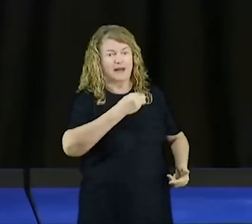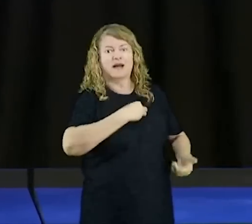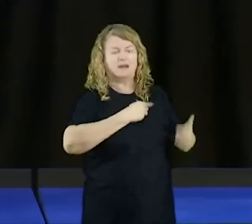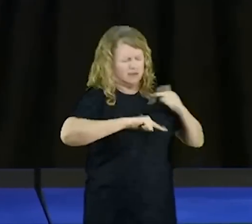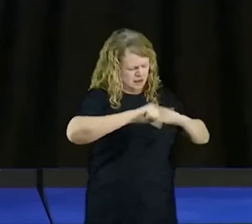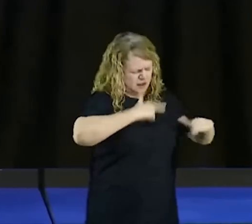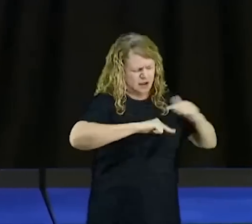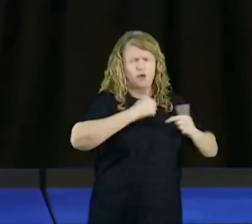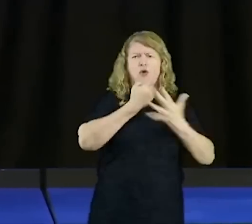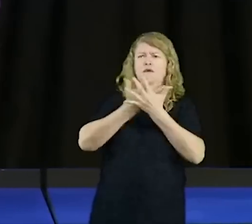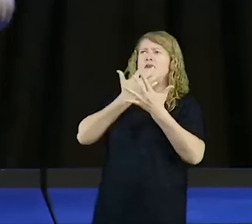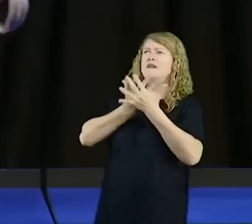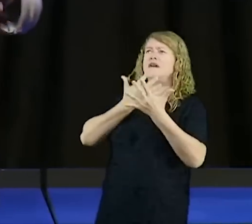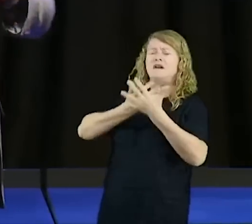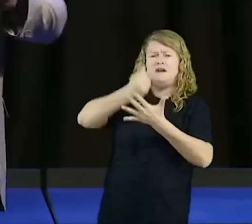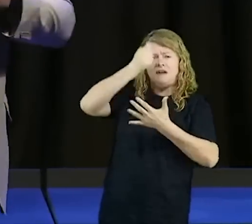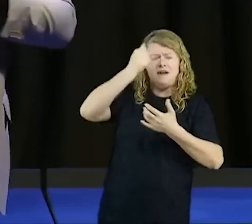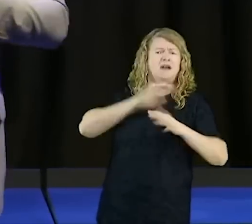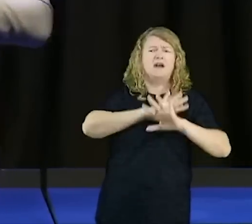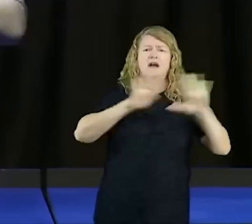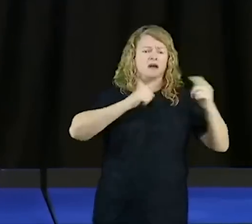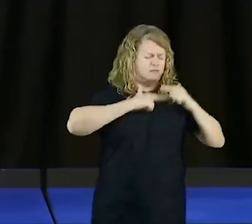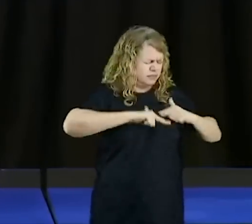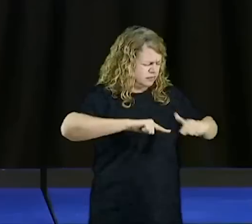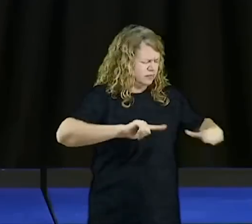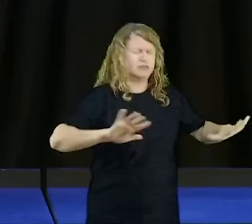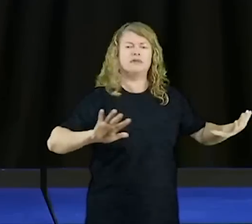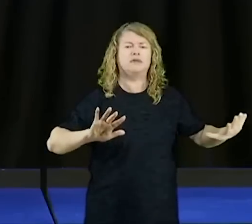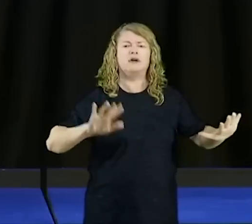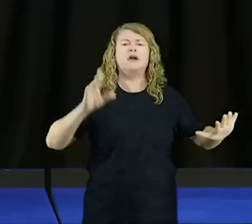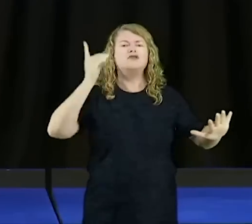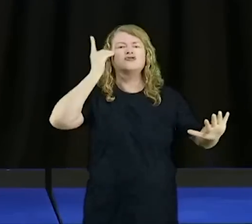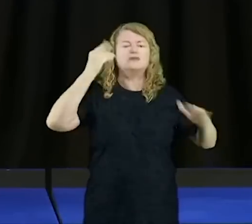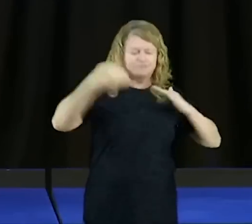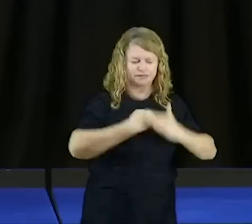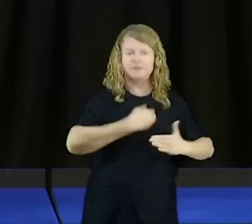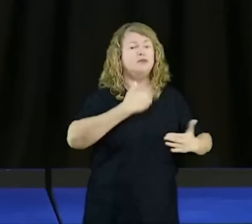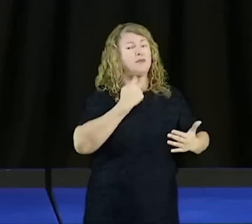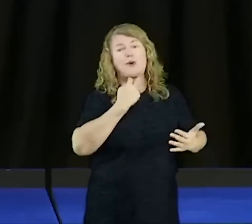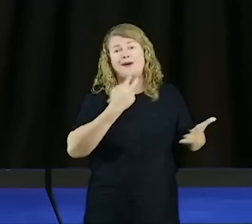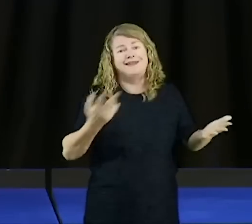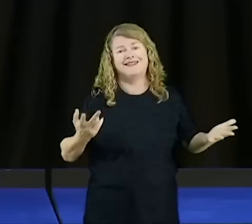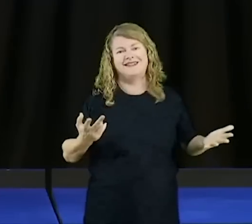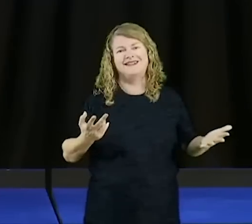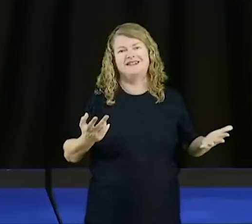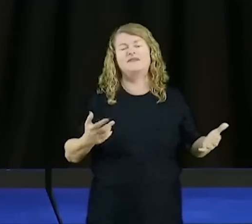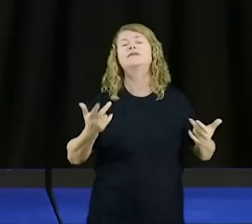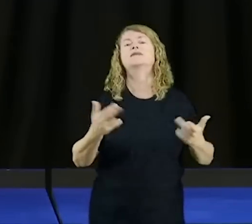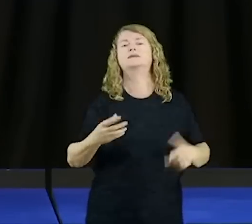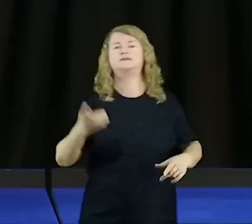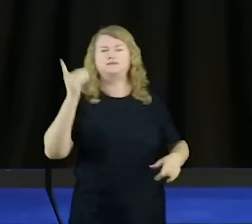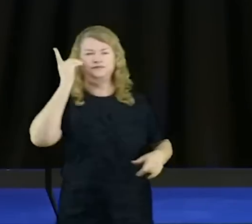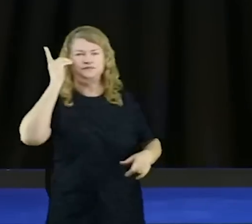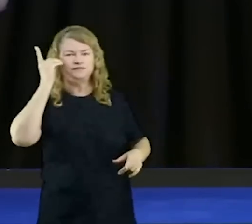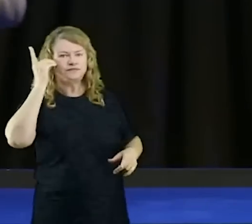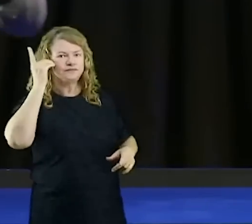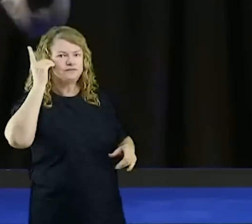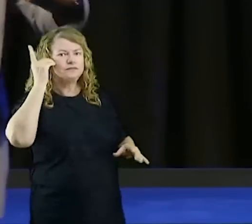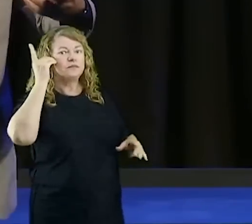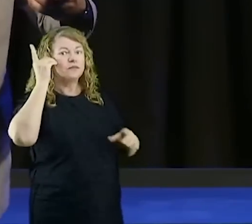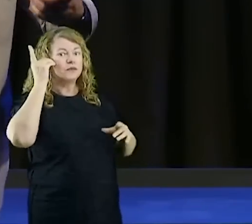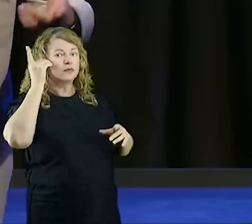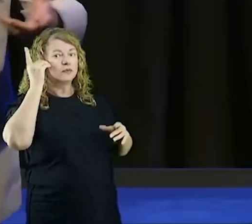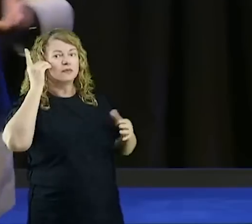donos, de uma propriedade, é comum o Espírito do Mundo falar assim, ela é minha, e não saio, não vou sair daqui, não adianta, ela está